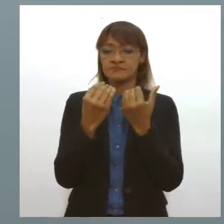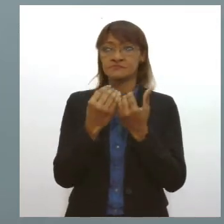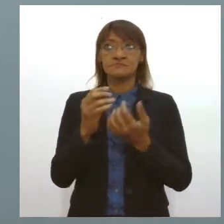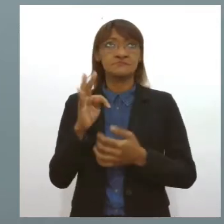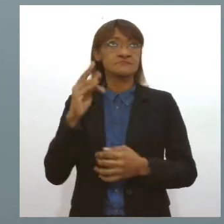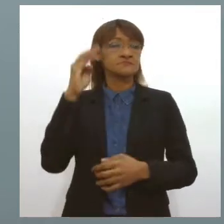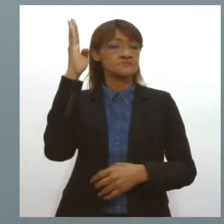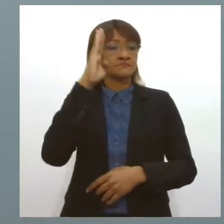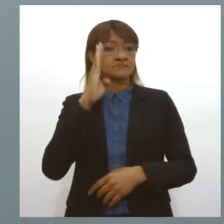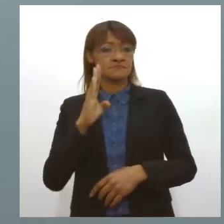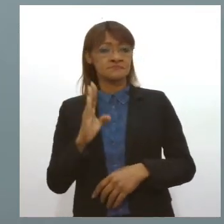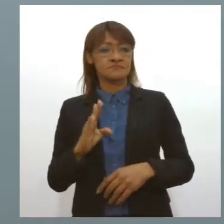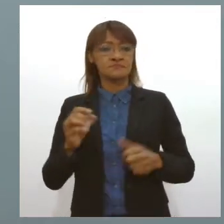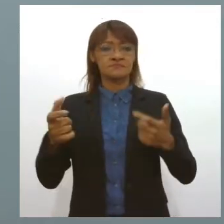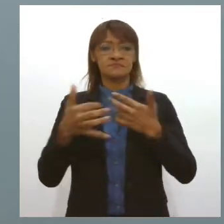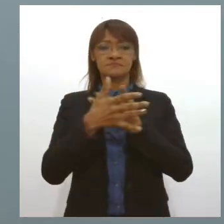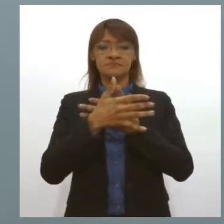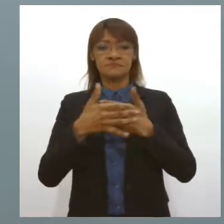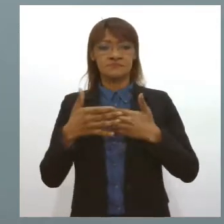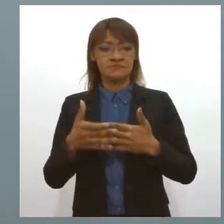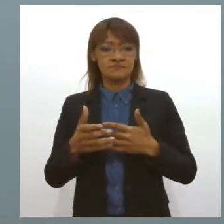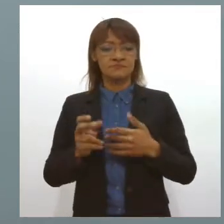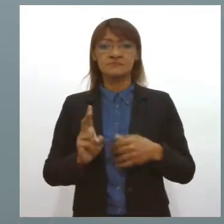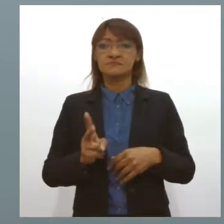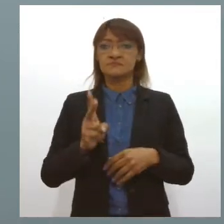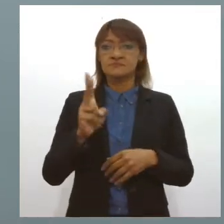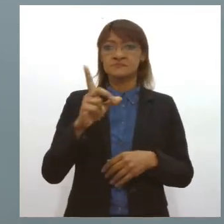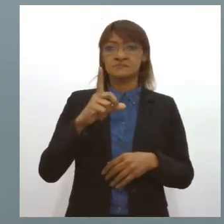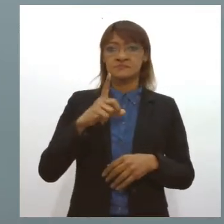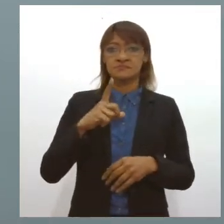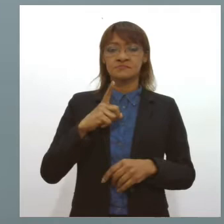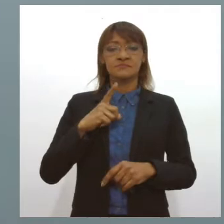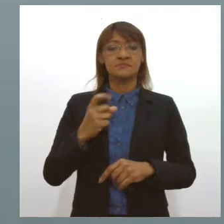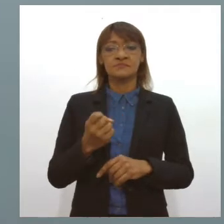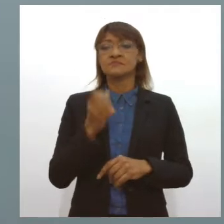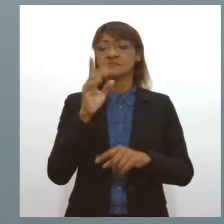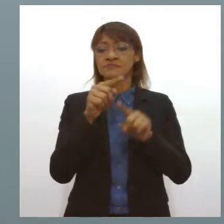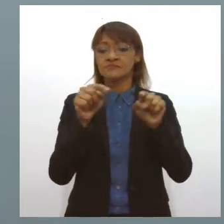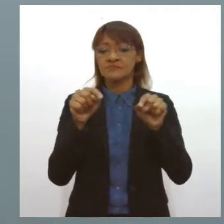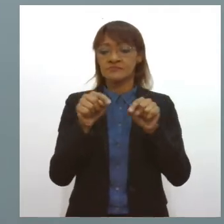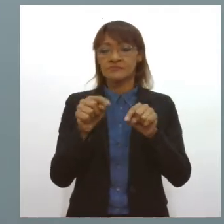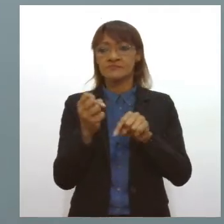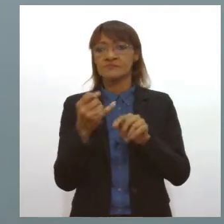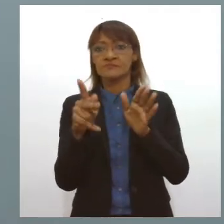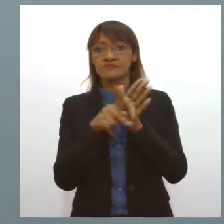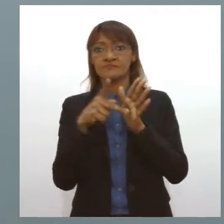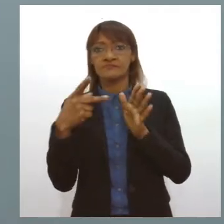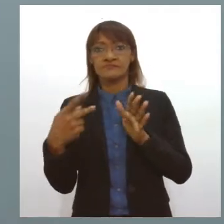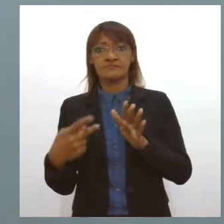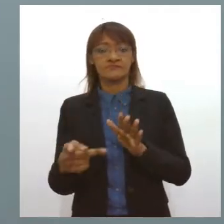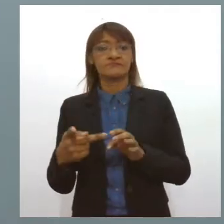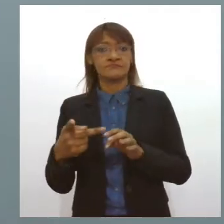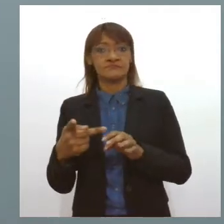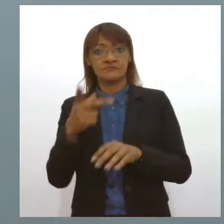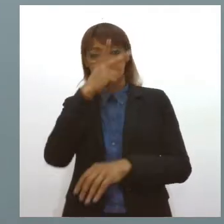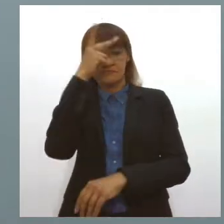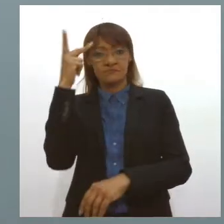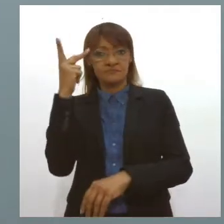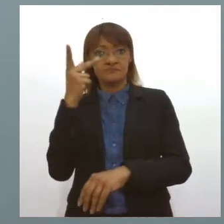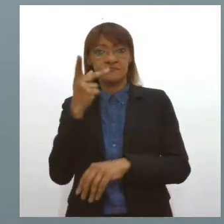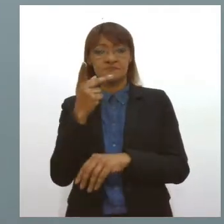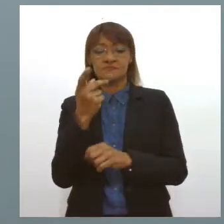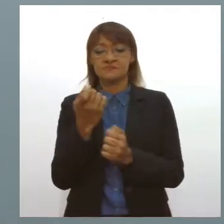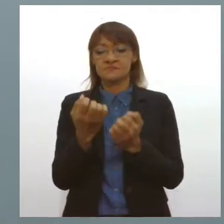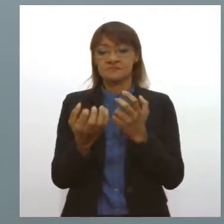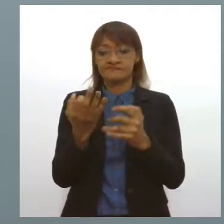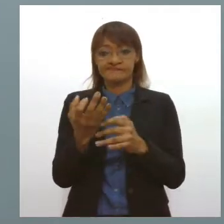lugares, todas as cidades que têm o centro de tratamento de queimadas, é promovido o Junho Laranja. O Junho Laranja